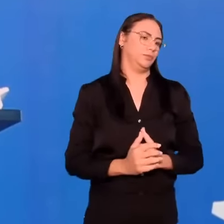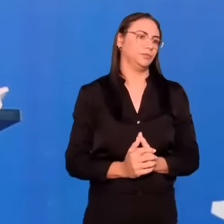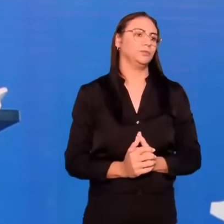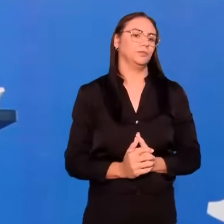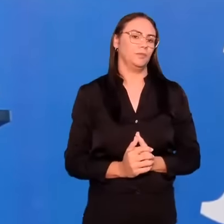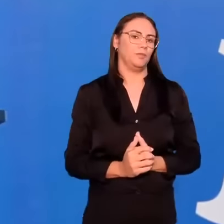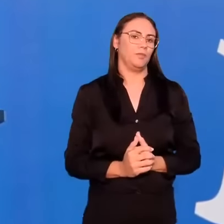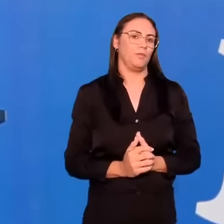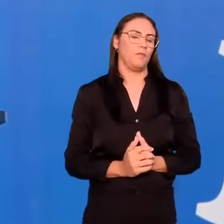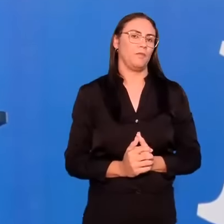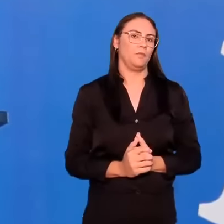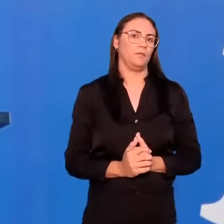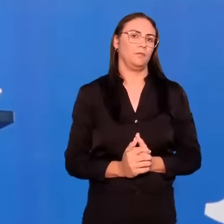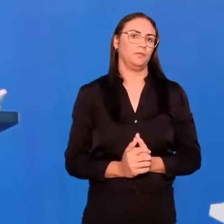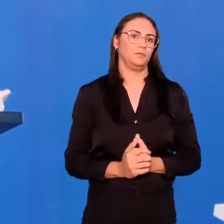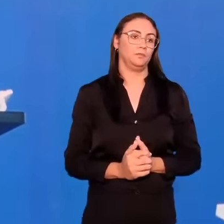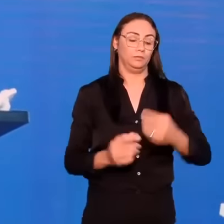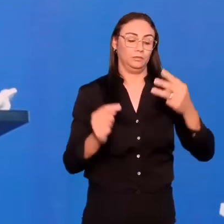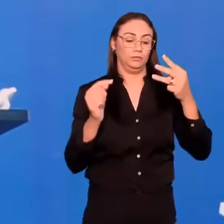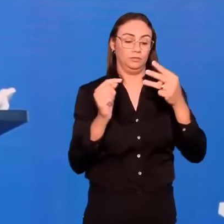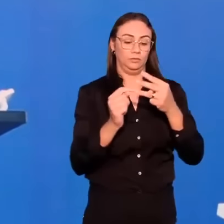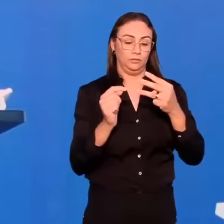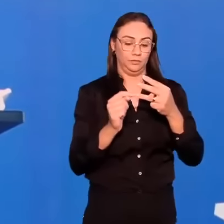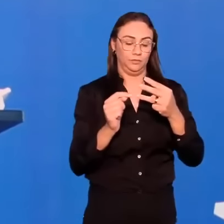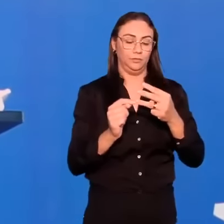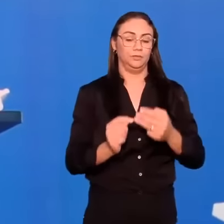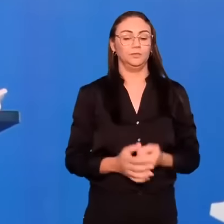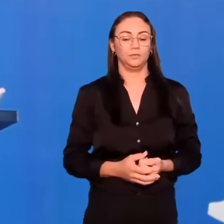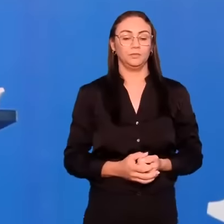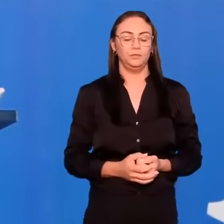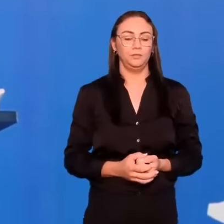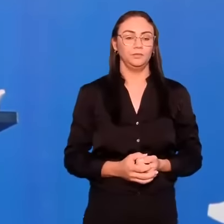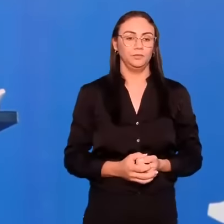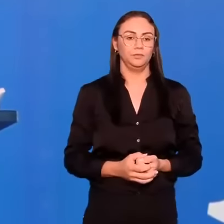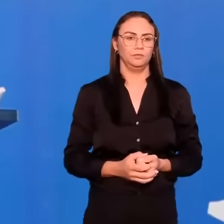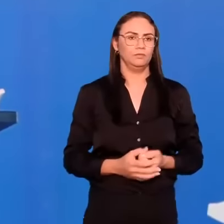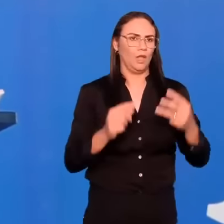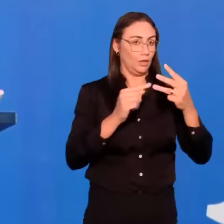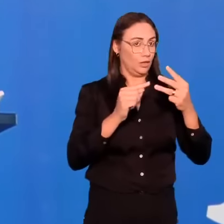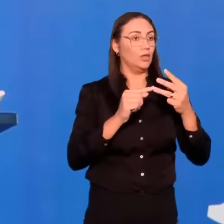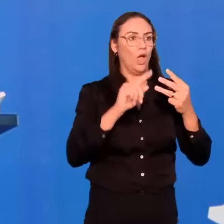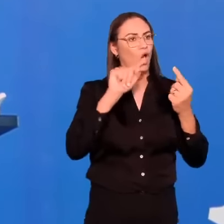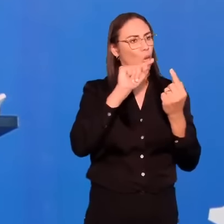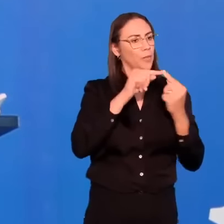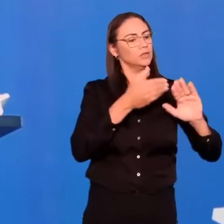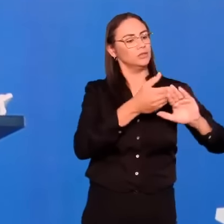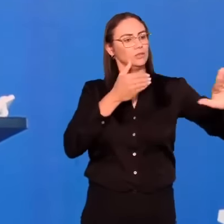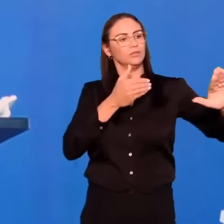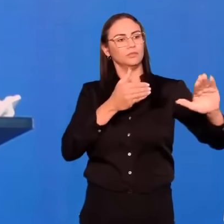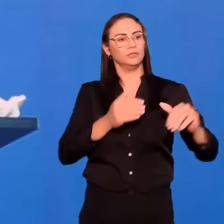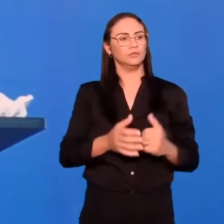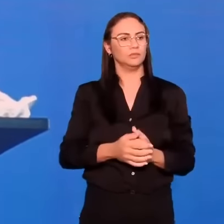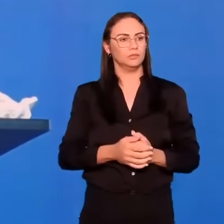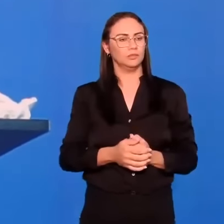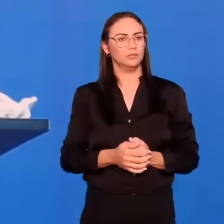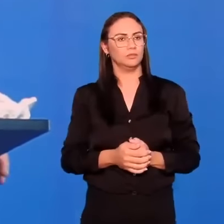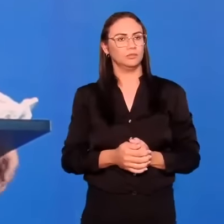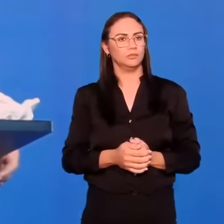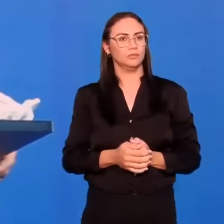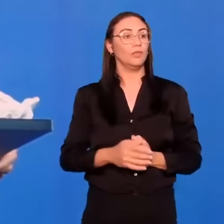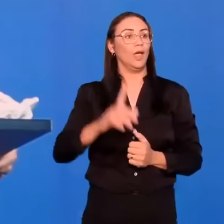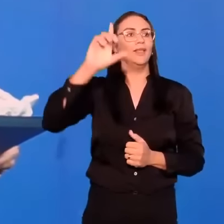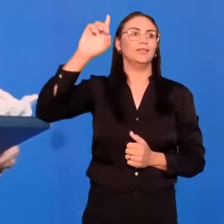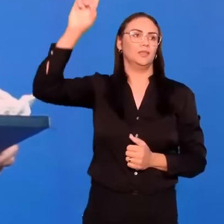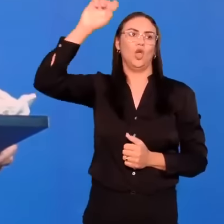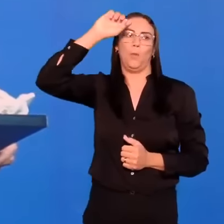Terceiro, ó dois, estou acabando. Terceira razão para rejeitar é moralidade. Isso não vem de homens. Vem de